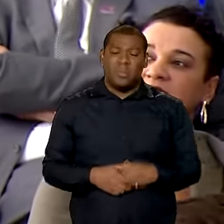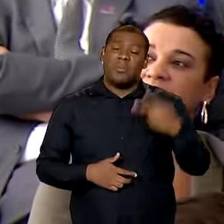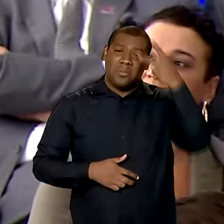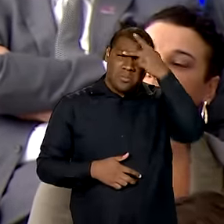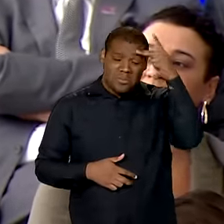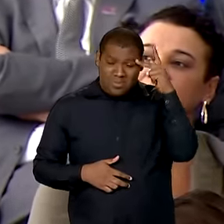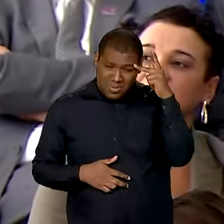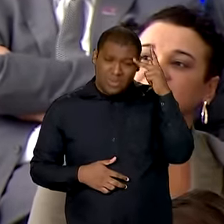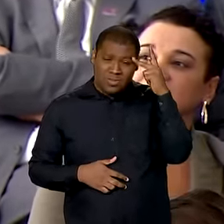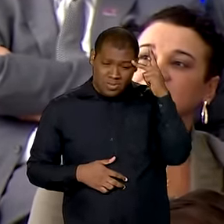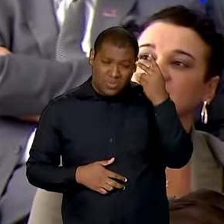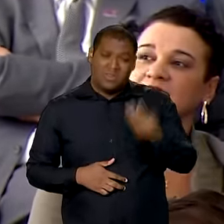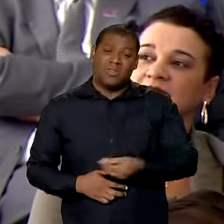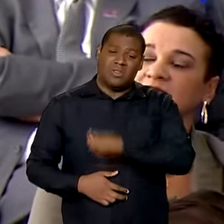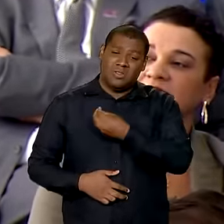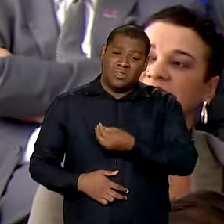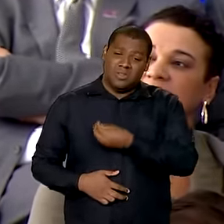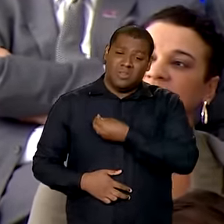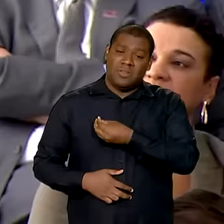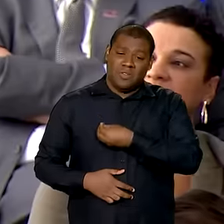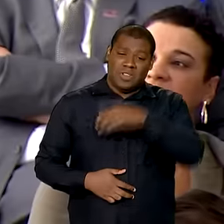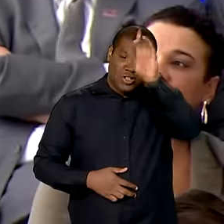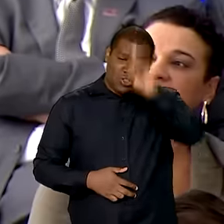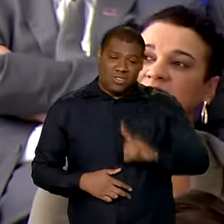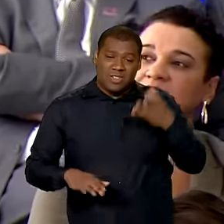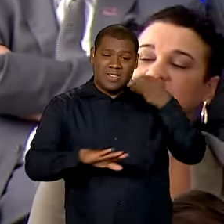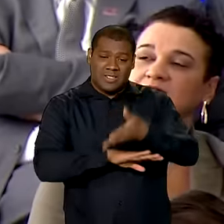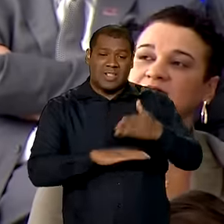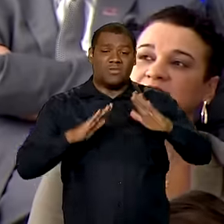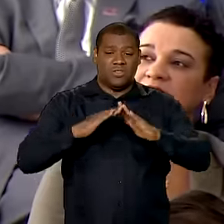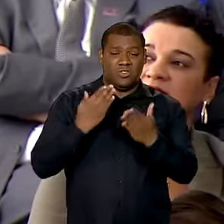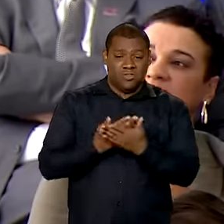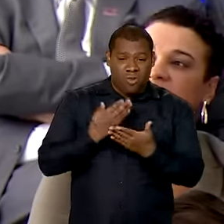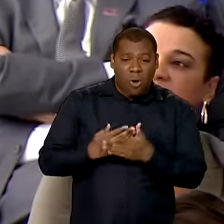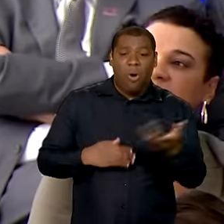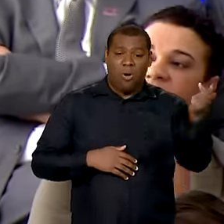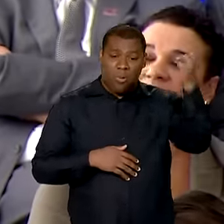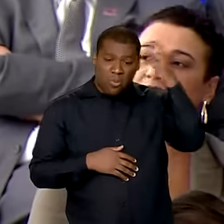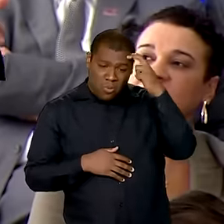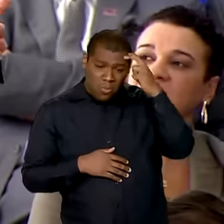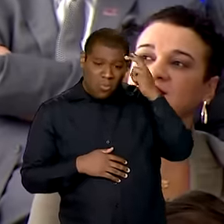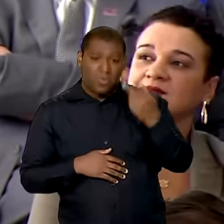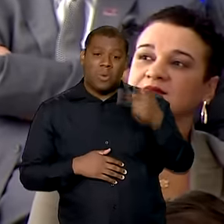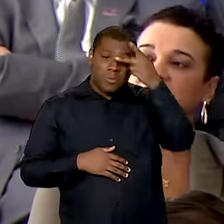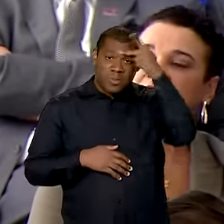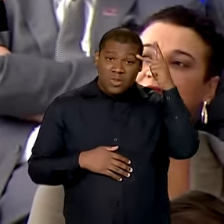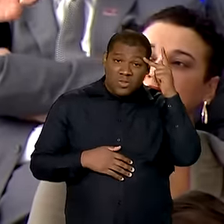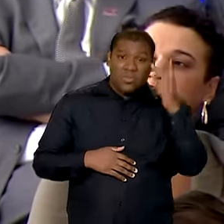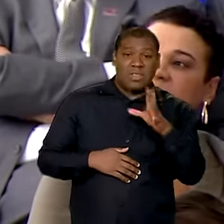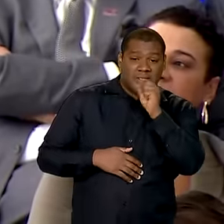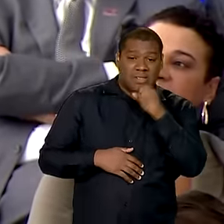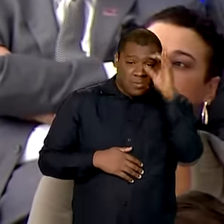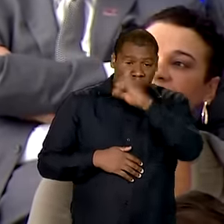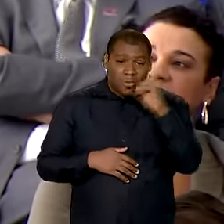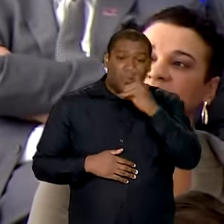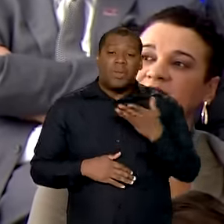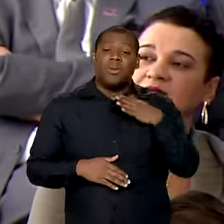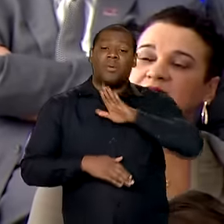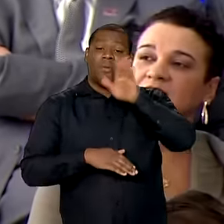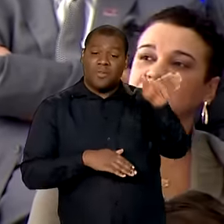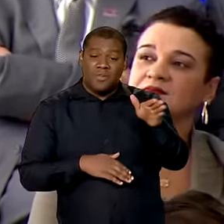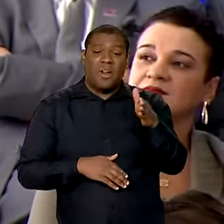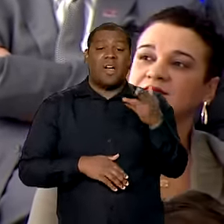digno, decente, com escola, com cultura, com salário. Que as pessoas possam ir jantar no final de semana num restaurante,